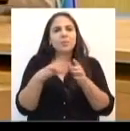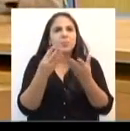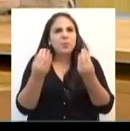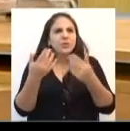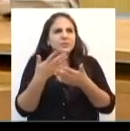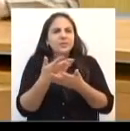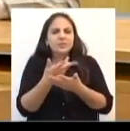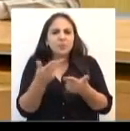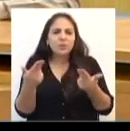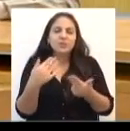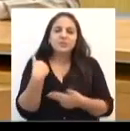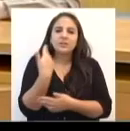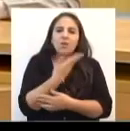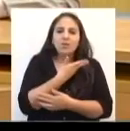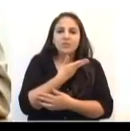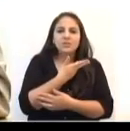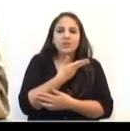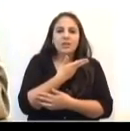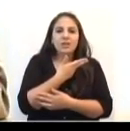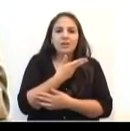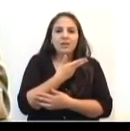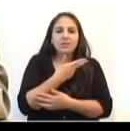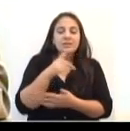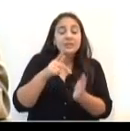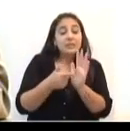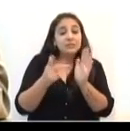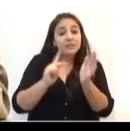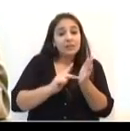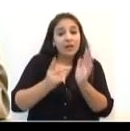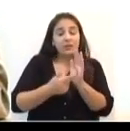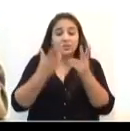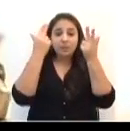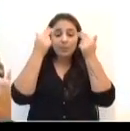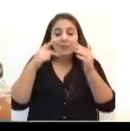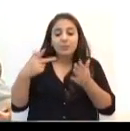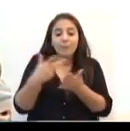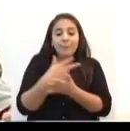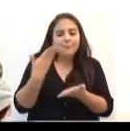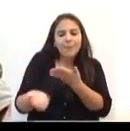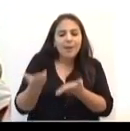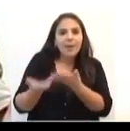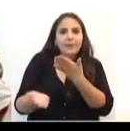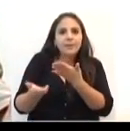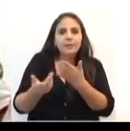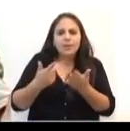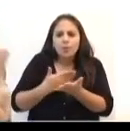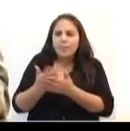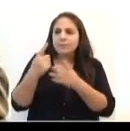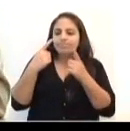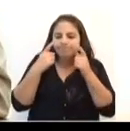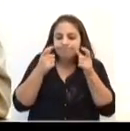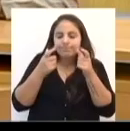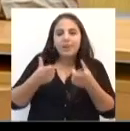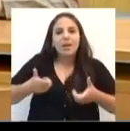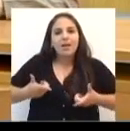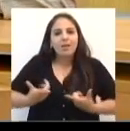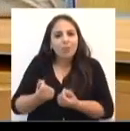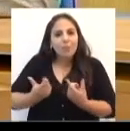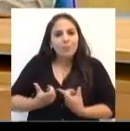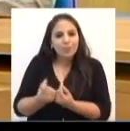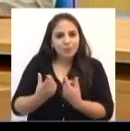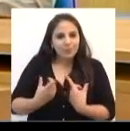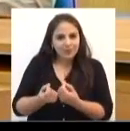real sentido da Páscoa acaba se perdendo e as pessoas levam mais para o lado do consumismo. É, justamente,